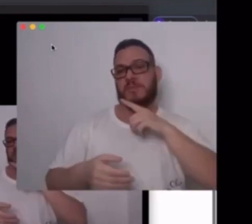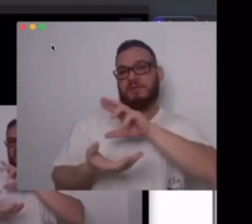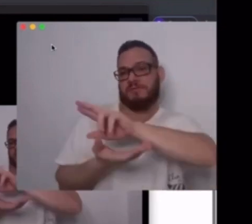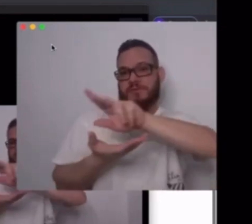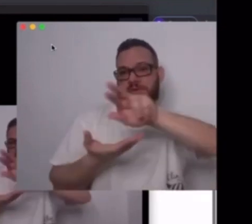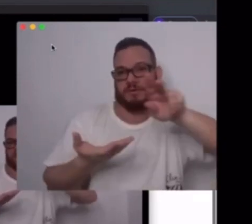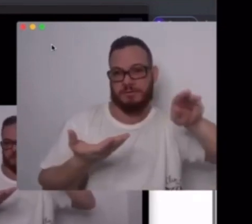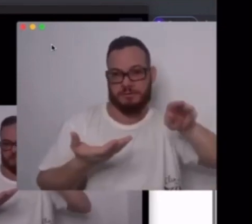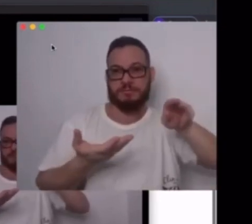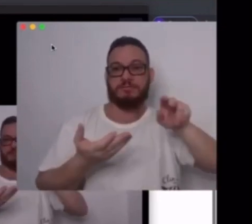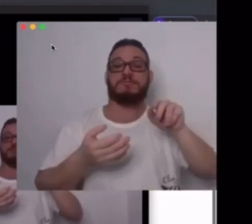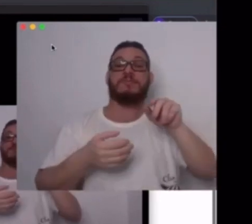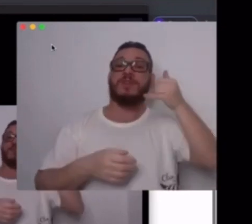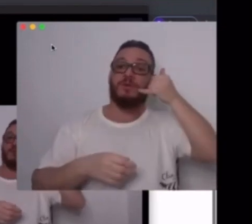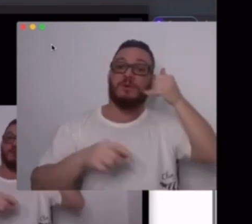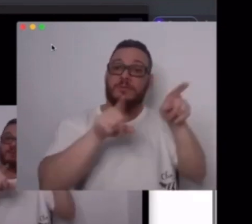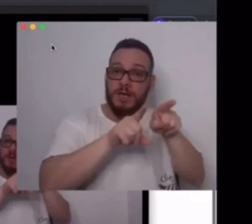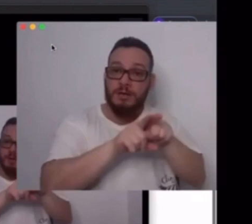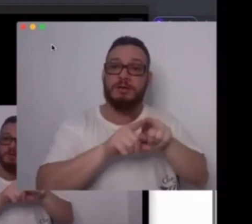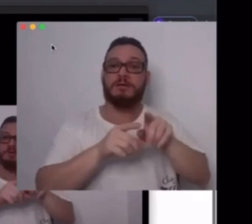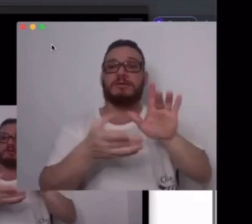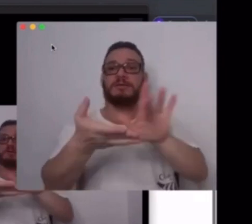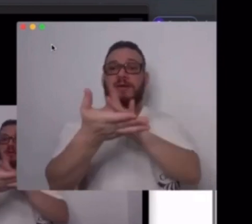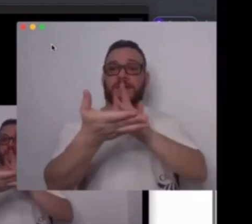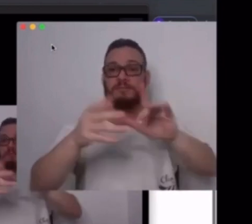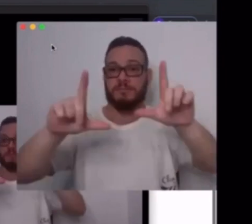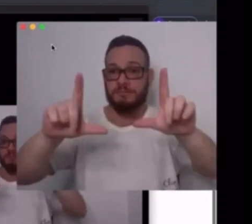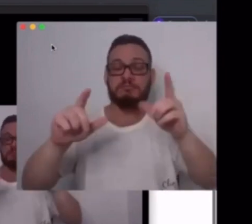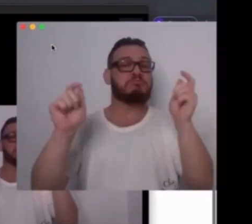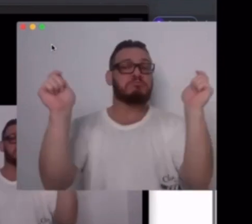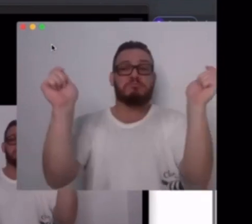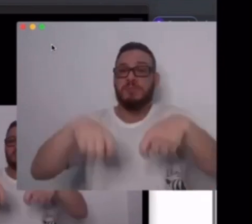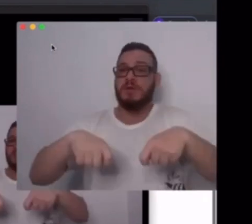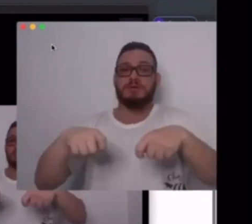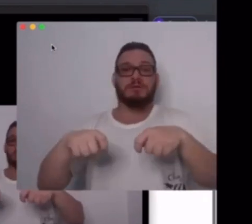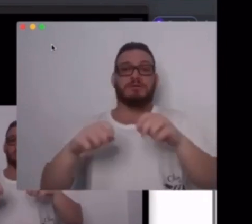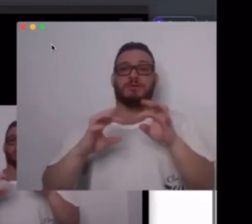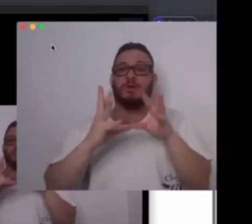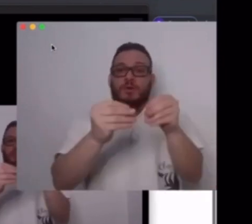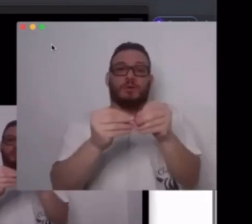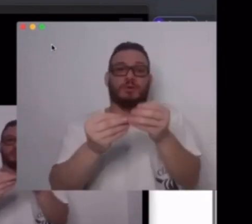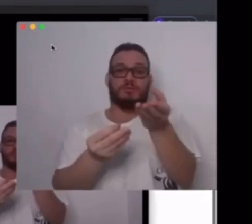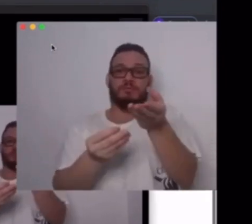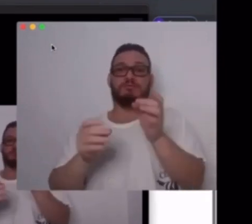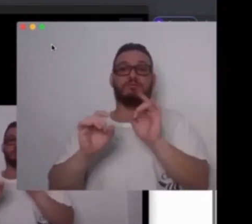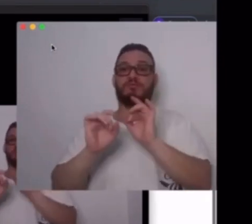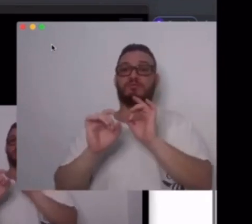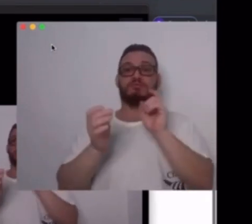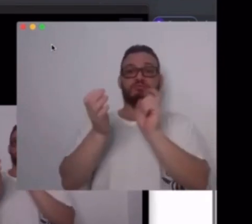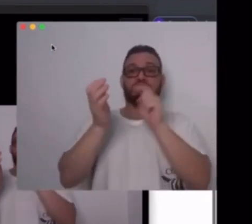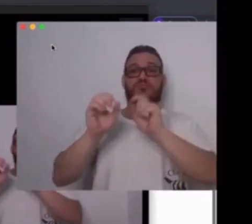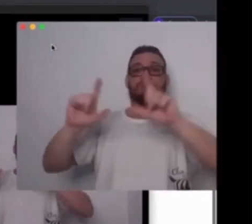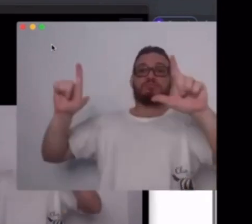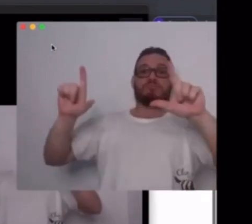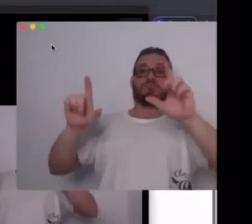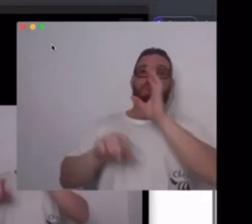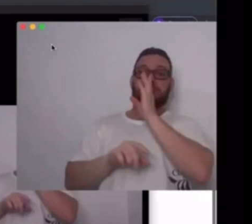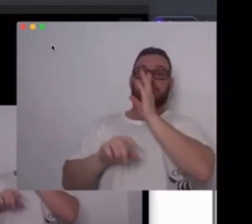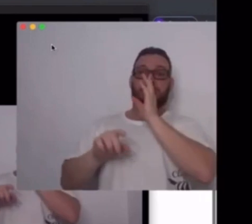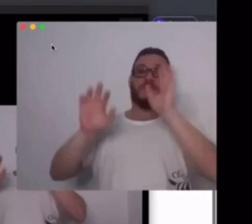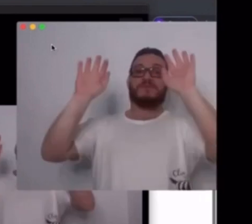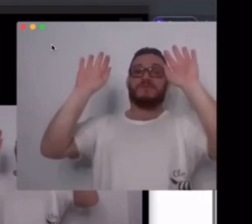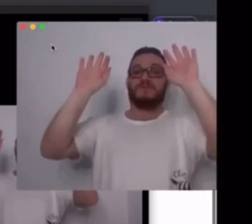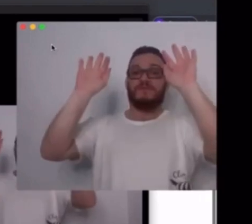gente. vocês podem acessar pelo celular, pelo notebook, pelo tablet, por uma televisão